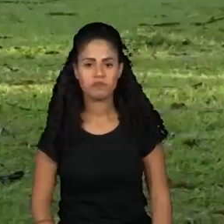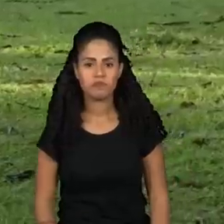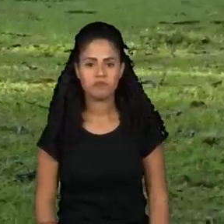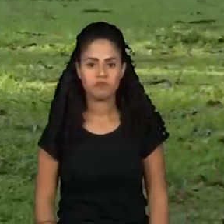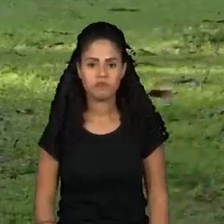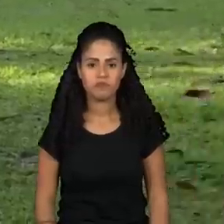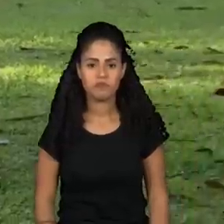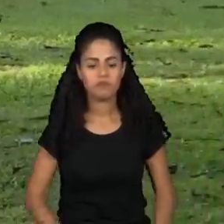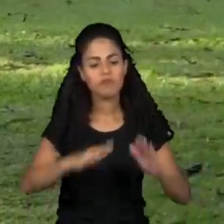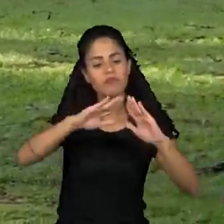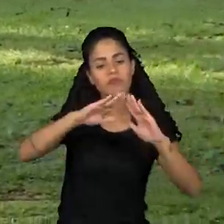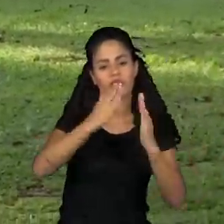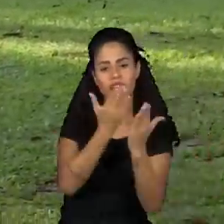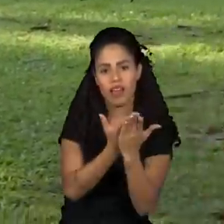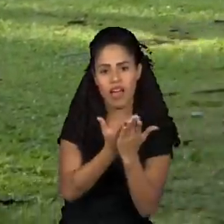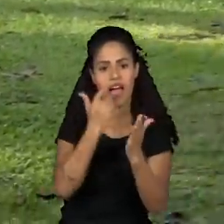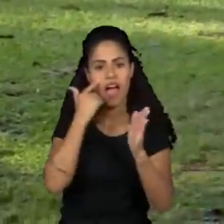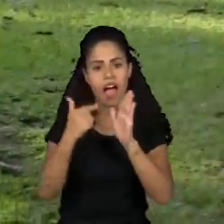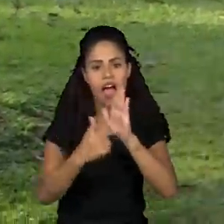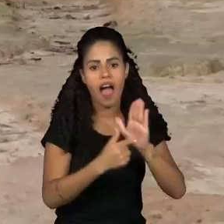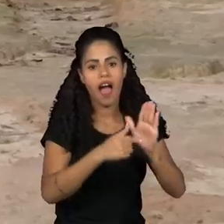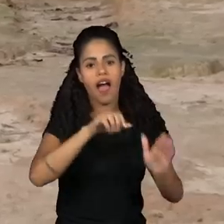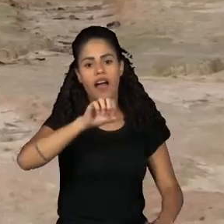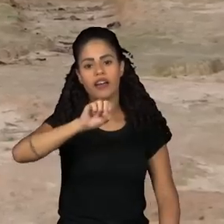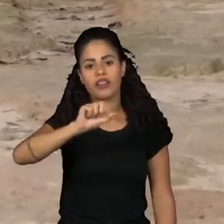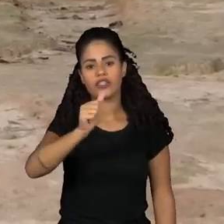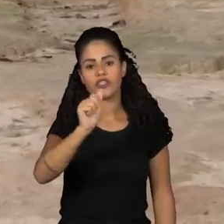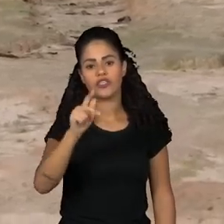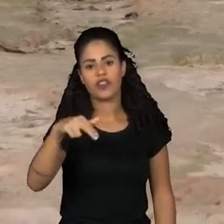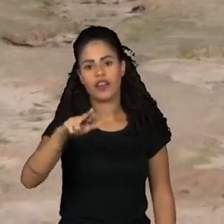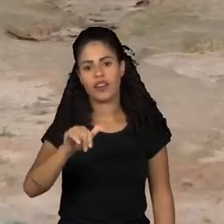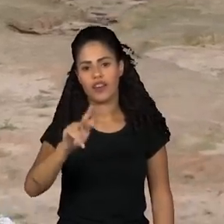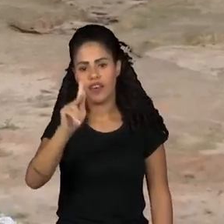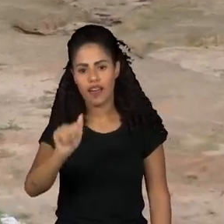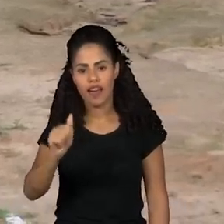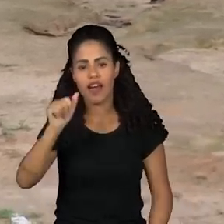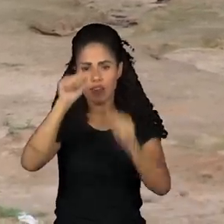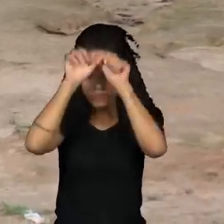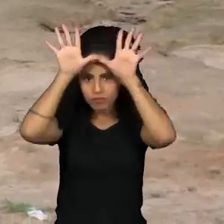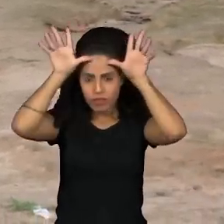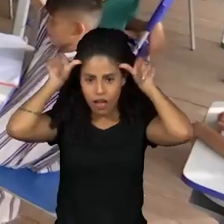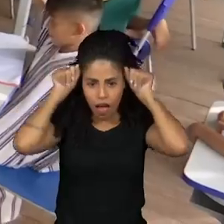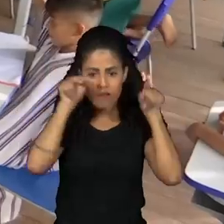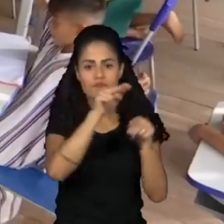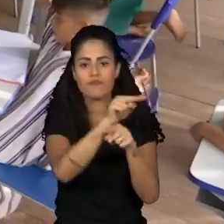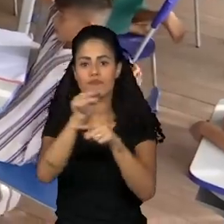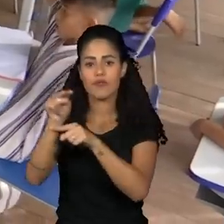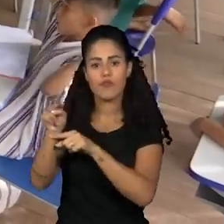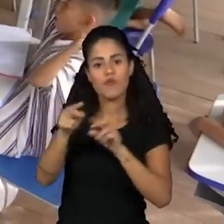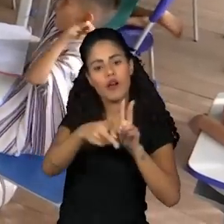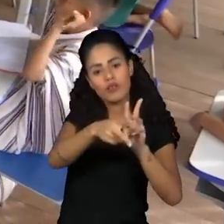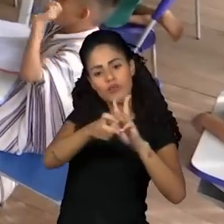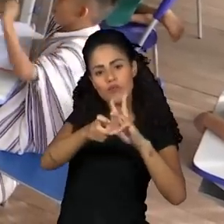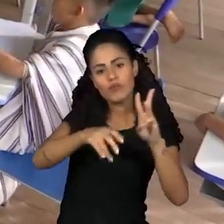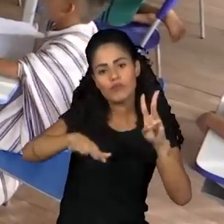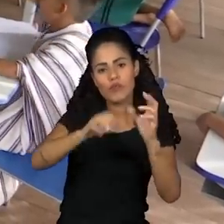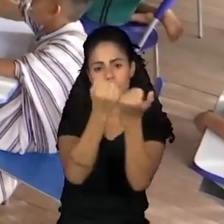A Escola Axaninca, no Acre, é um espaço de aprendizado e preservação do povo da floresta.